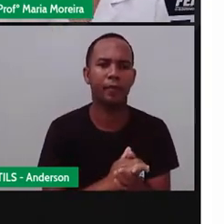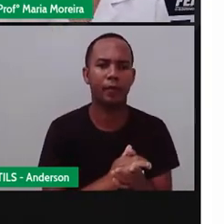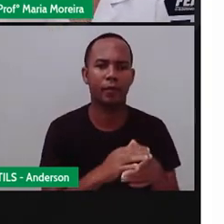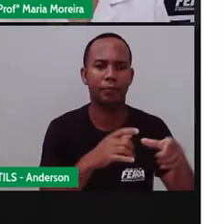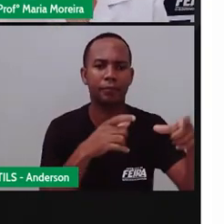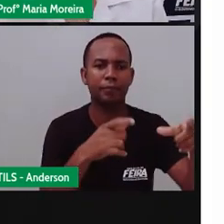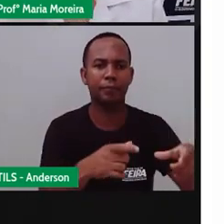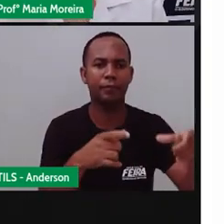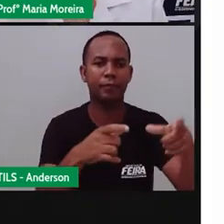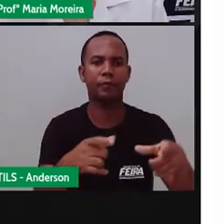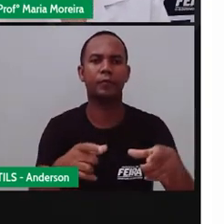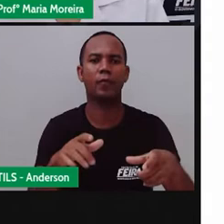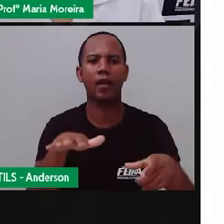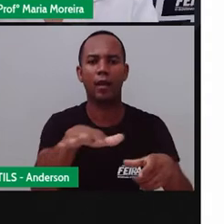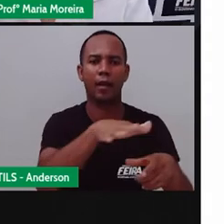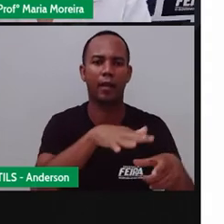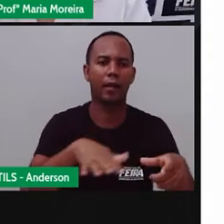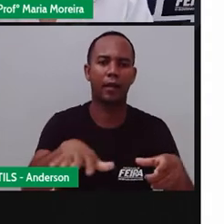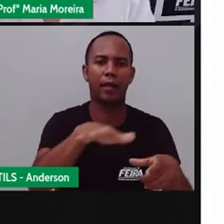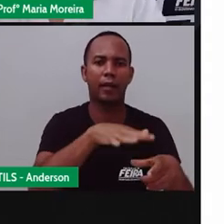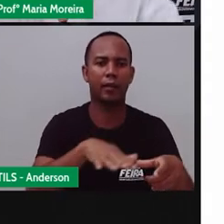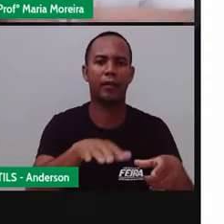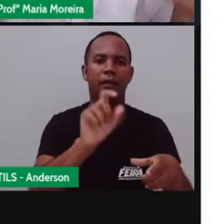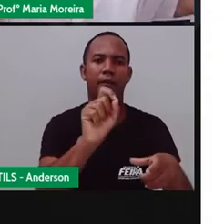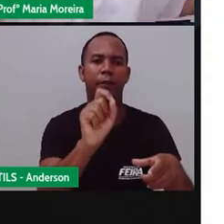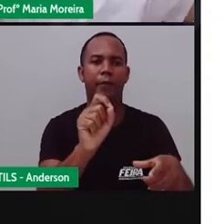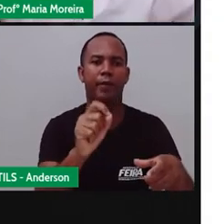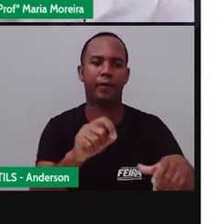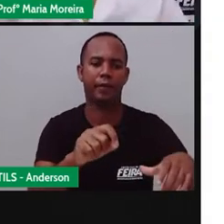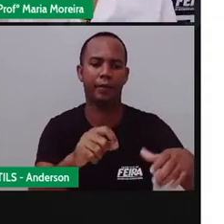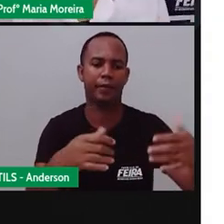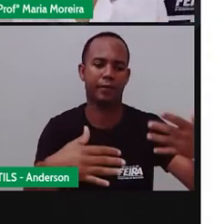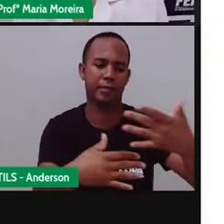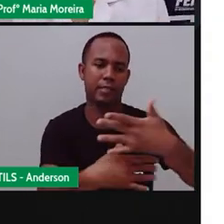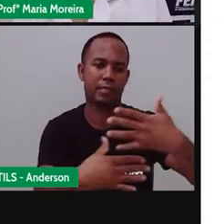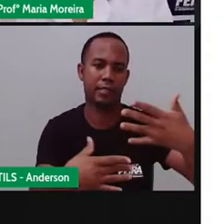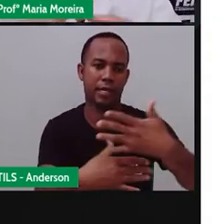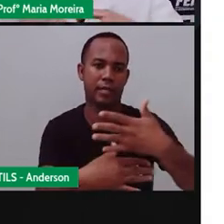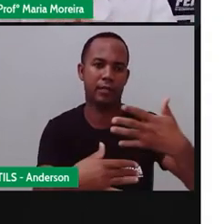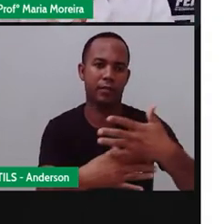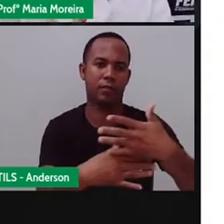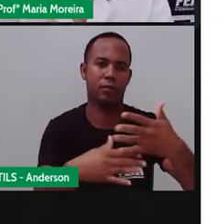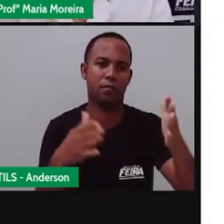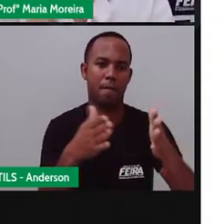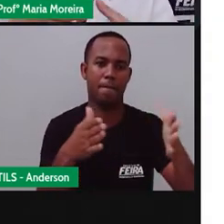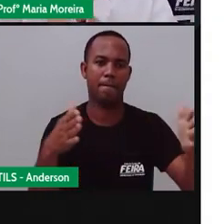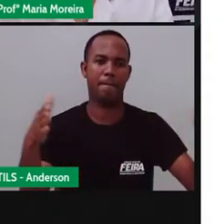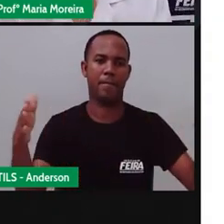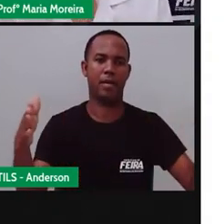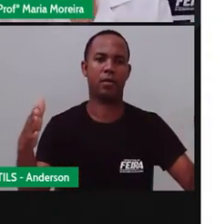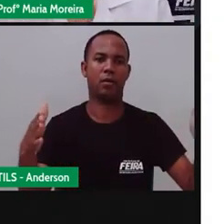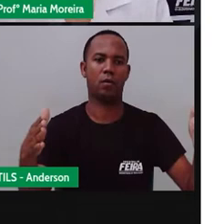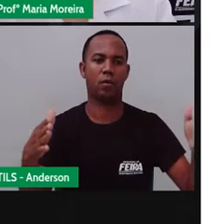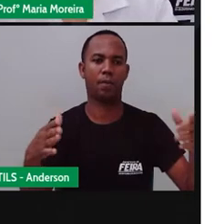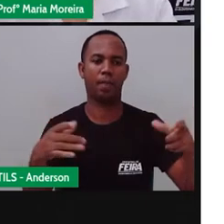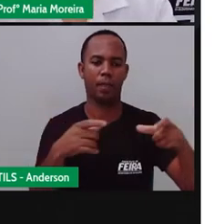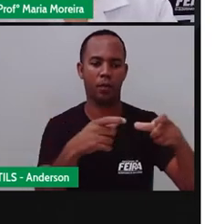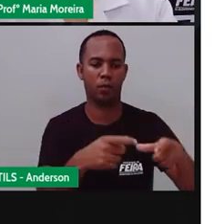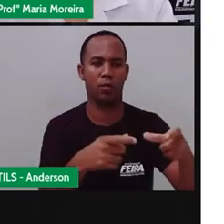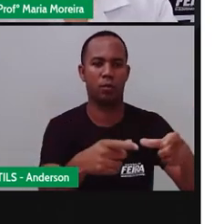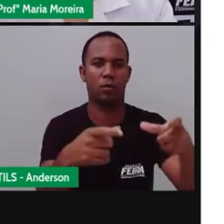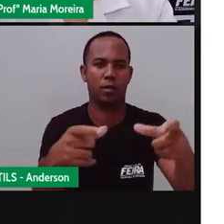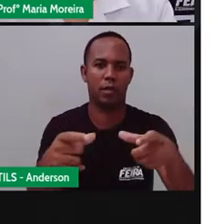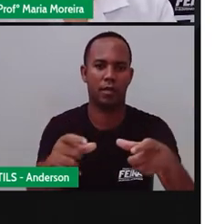áreas que compõem o quê? Uma cidade. Então, a cidade é uma parte maior e os bairros seriam o quê? As partes